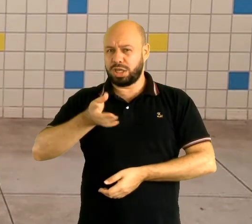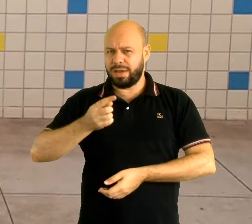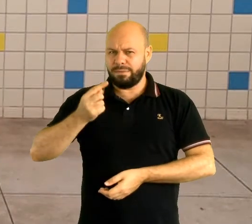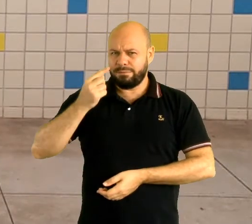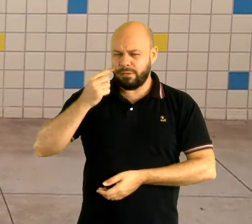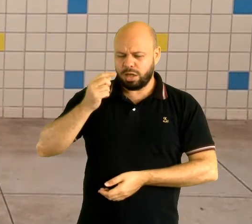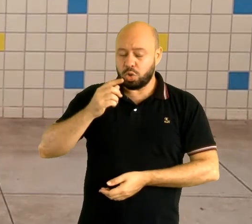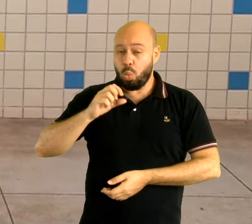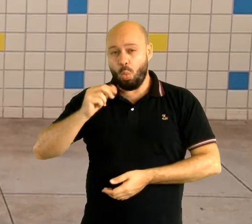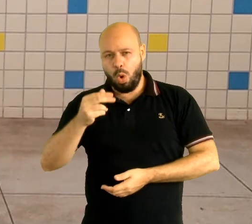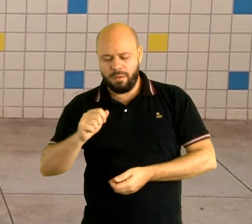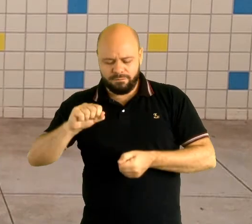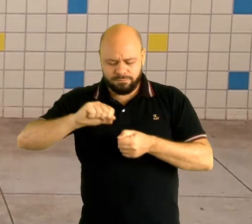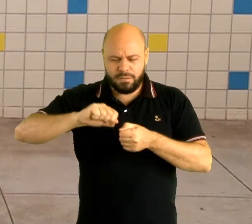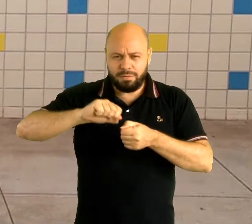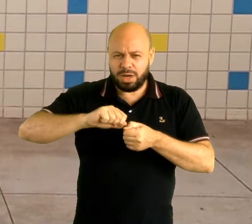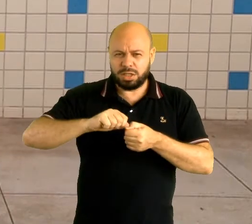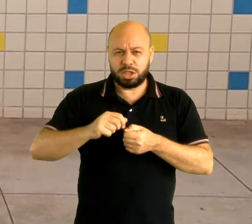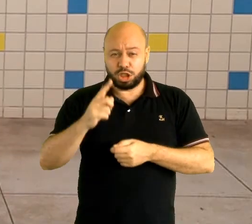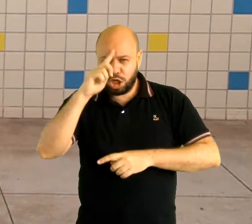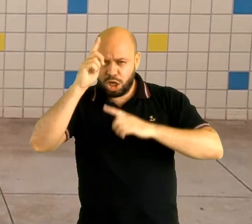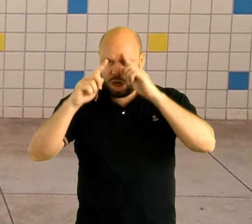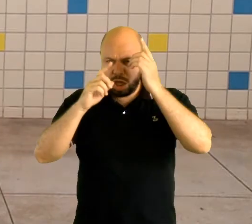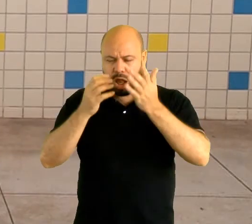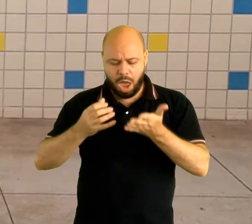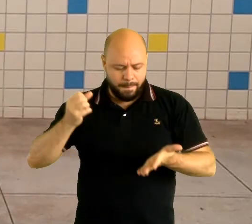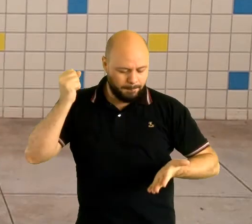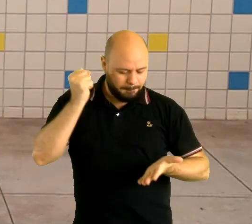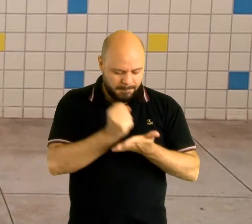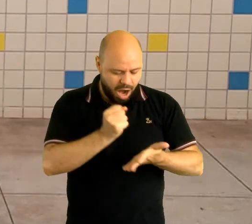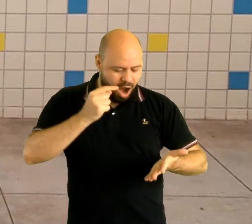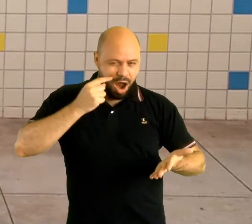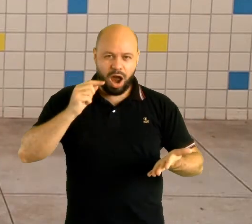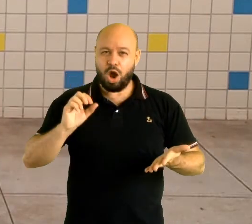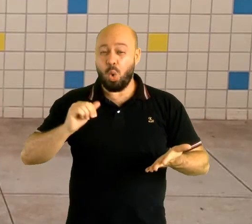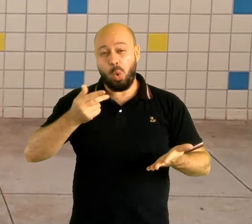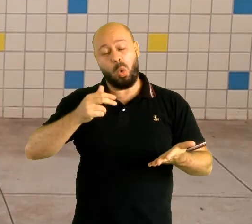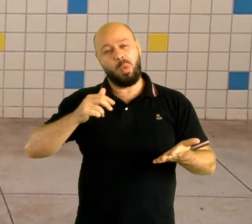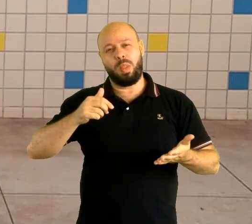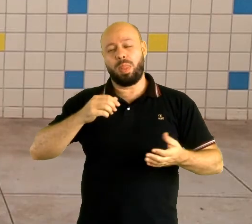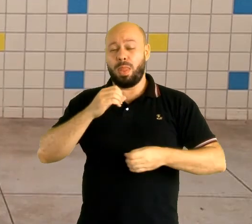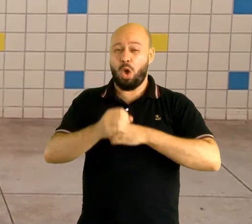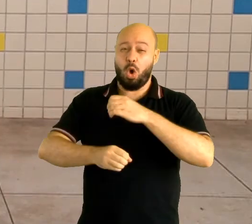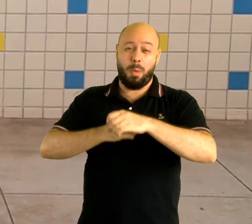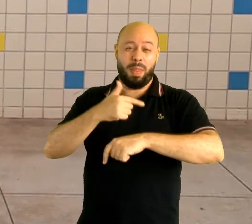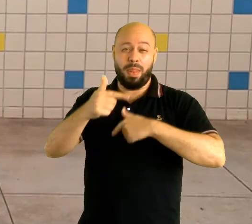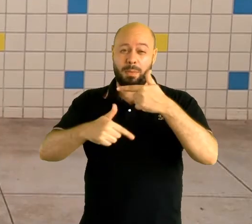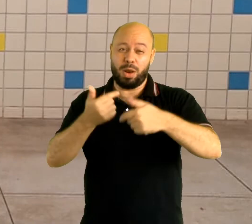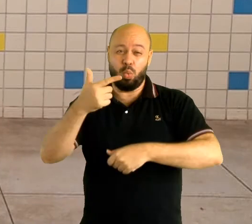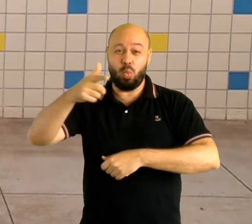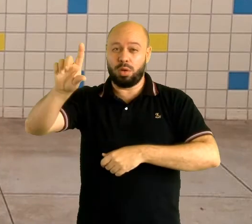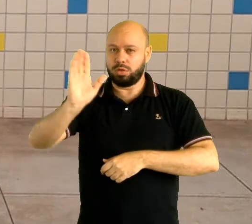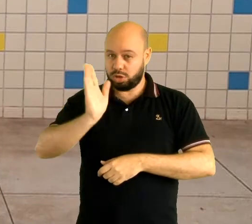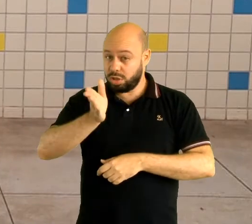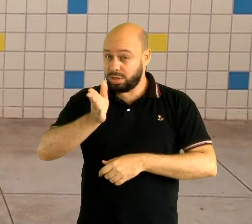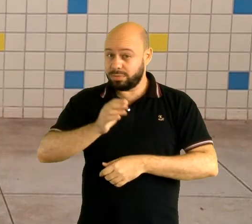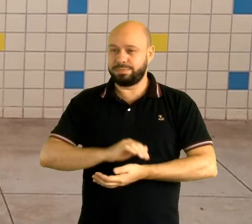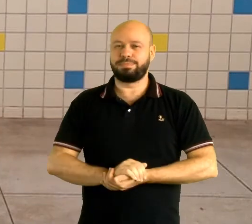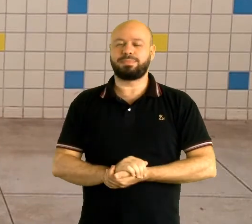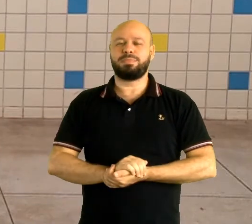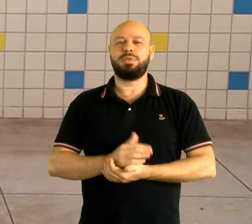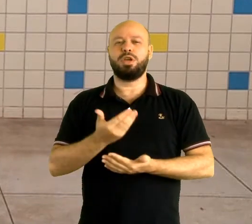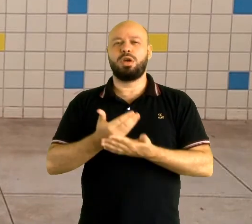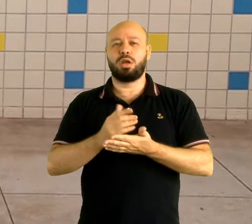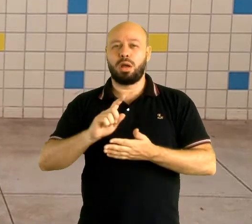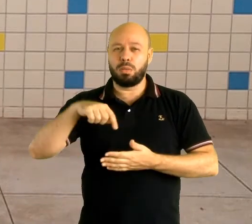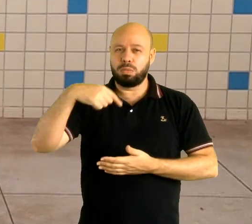xilogravura em outras situações ou um outro trabalho? Pois bem, na nossa próxima aula